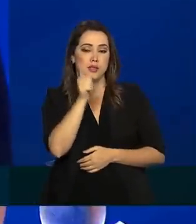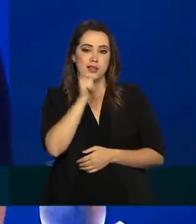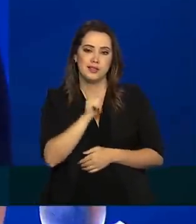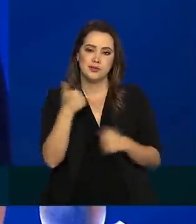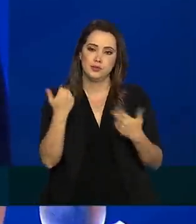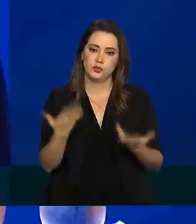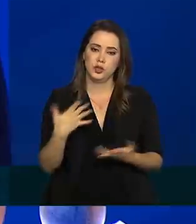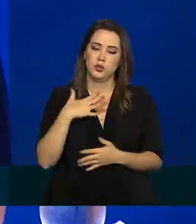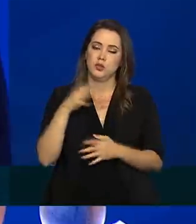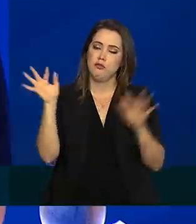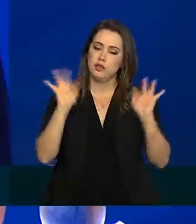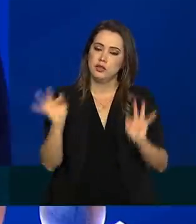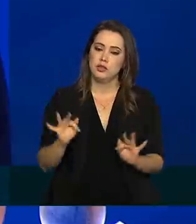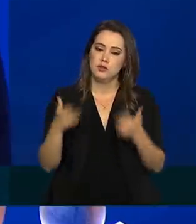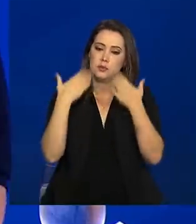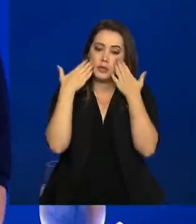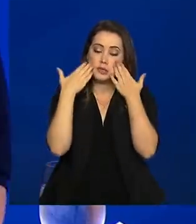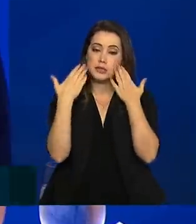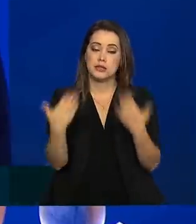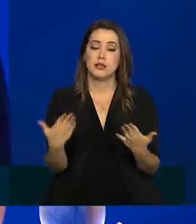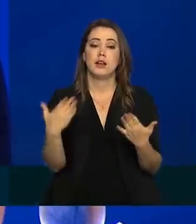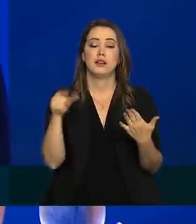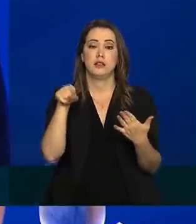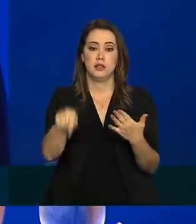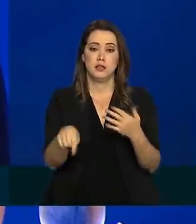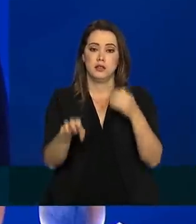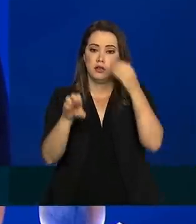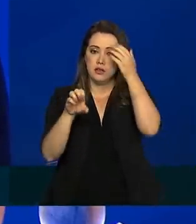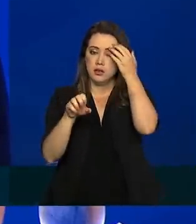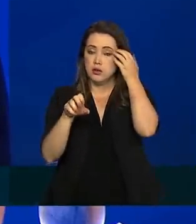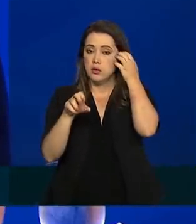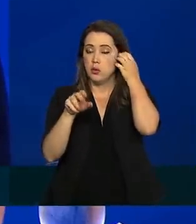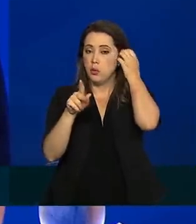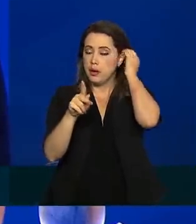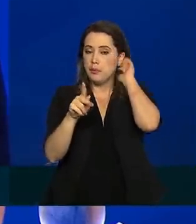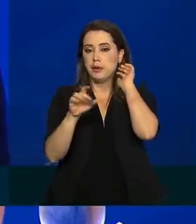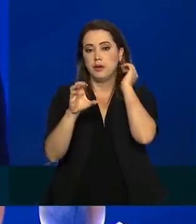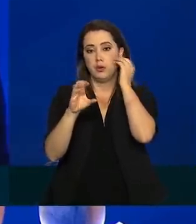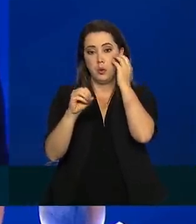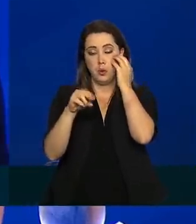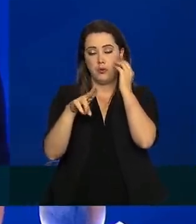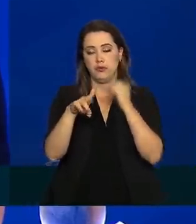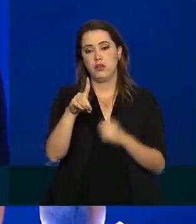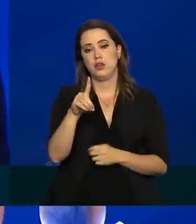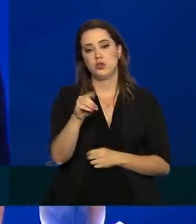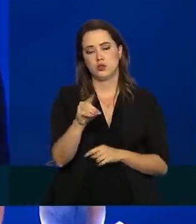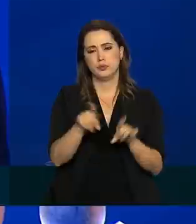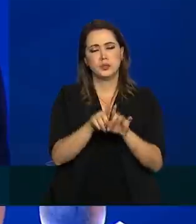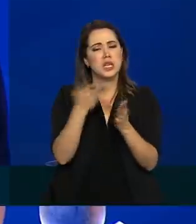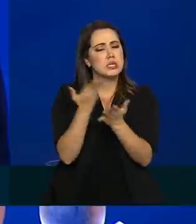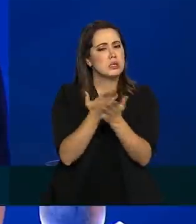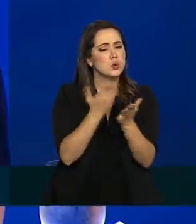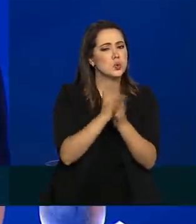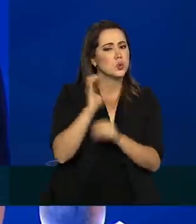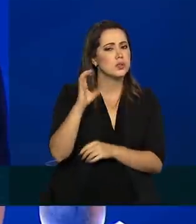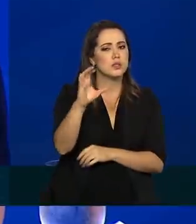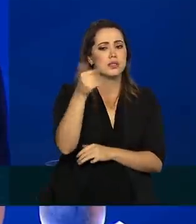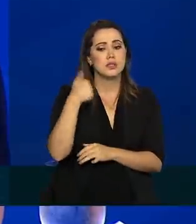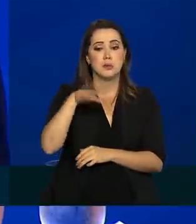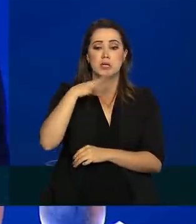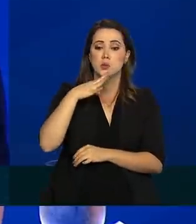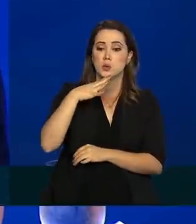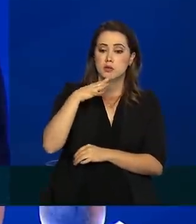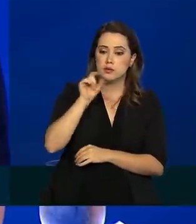satisfação, vou apresentar aqui os resultados do EpiCovid. Esse estudo, que talvez seja um dos estudos científicos mais